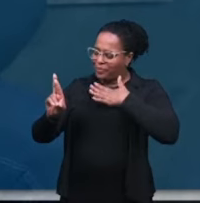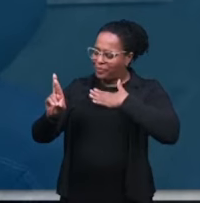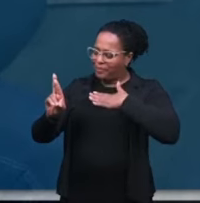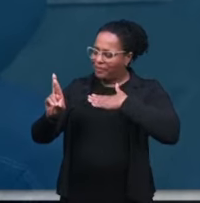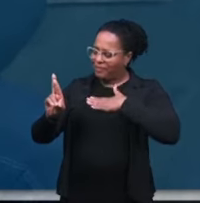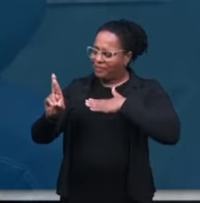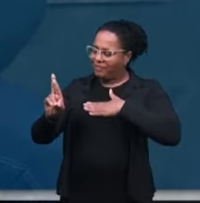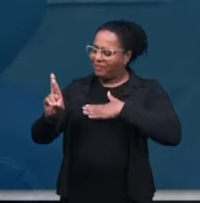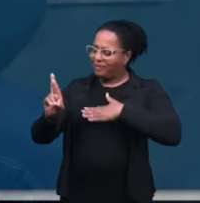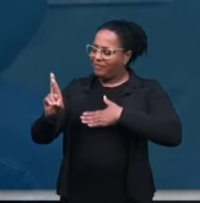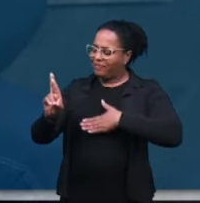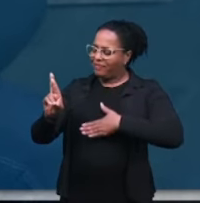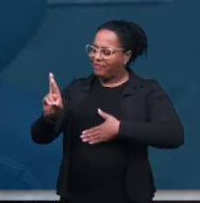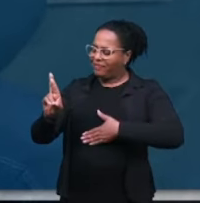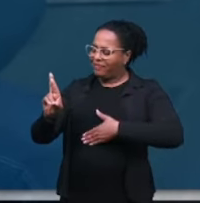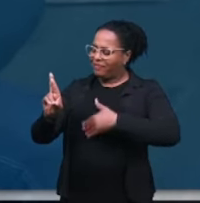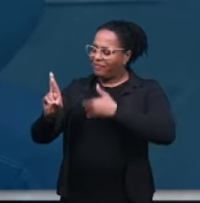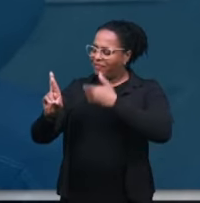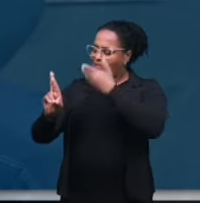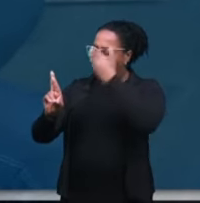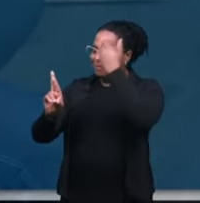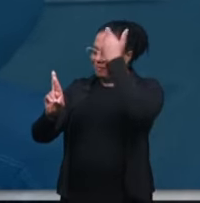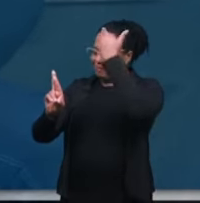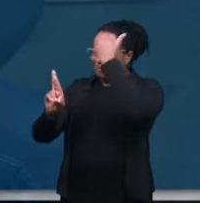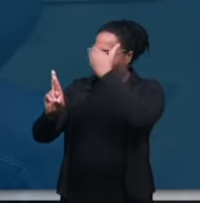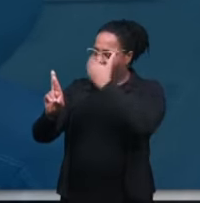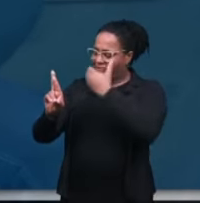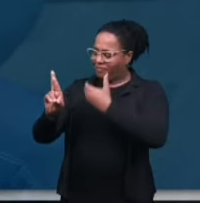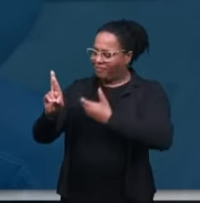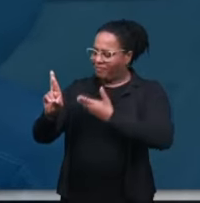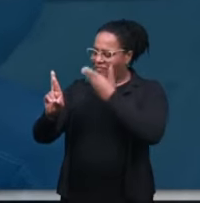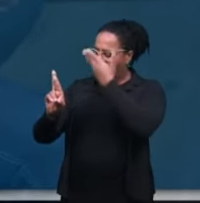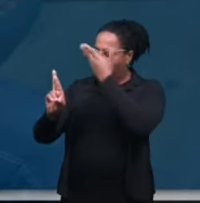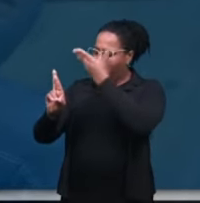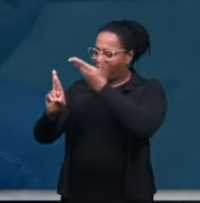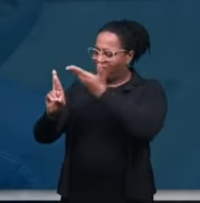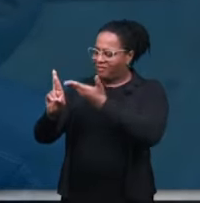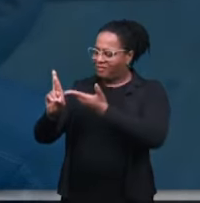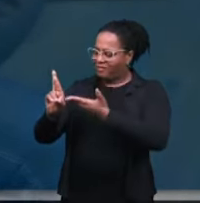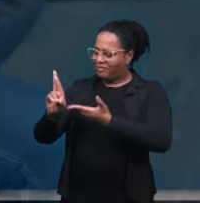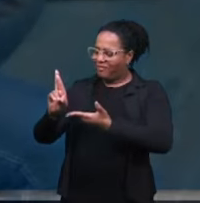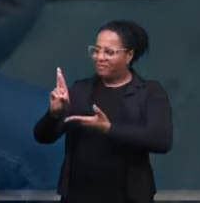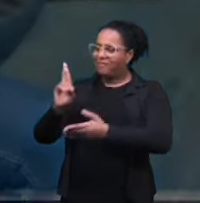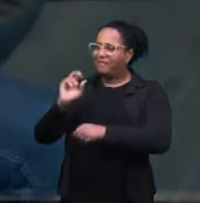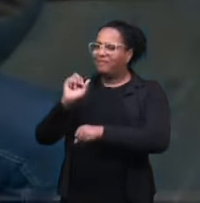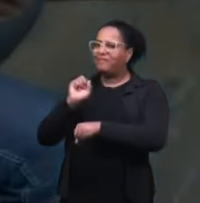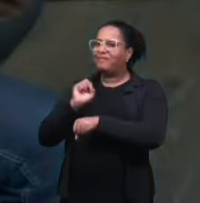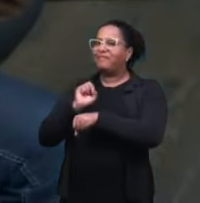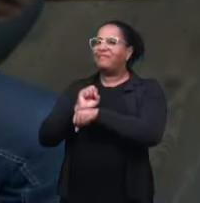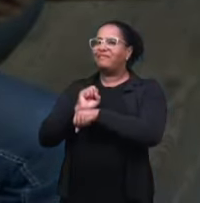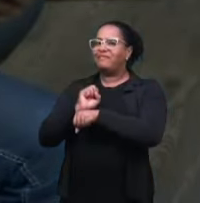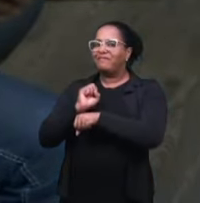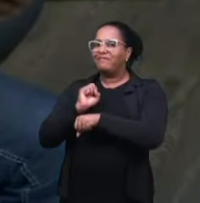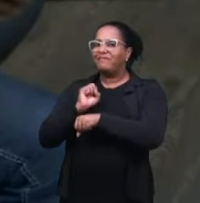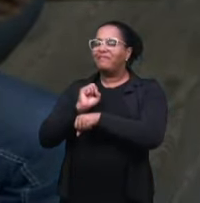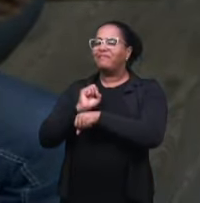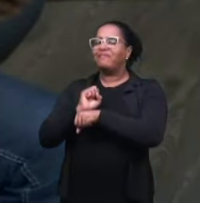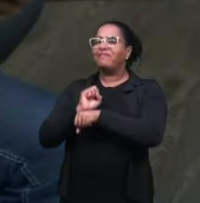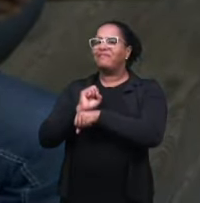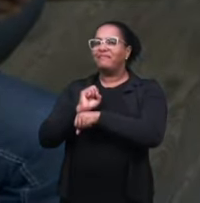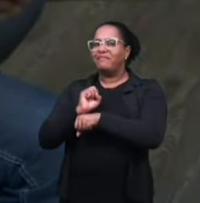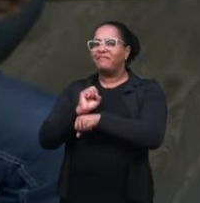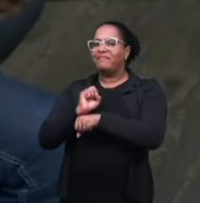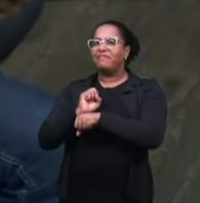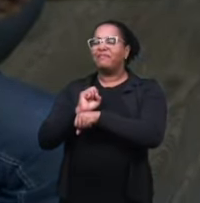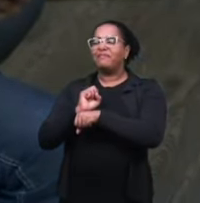Em Ti vou descansar Em Amém.